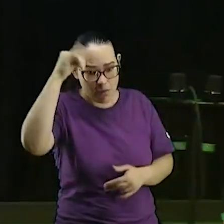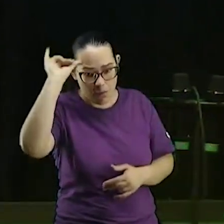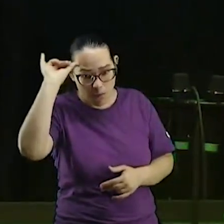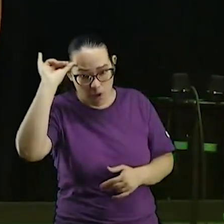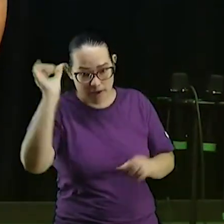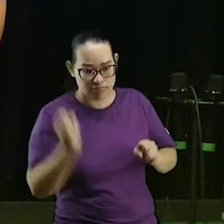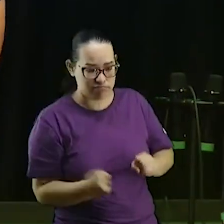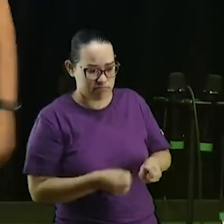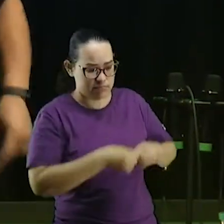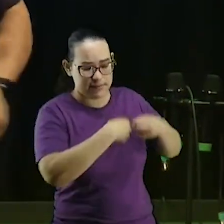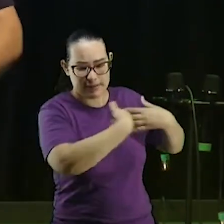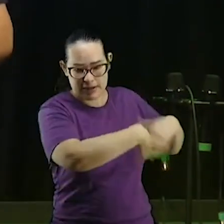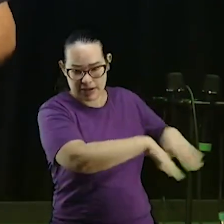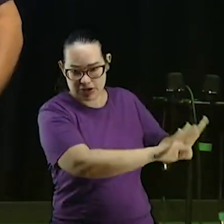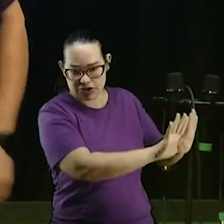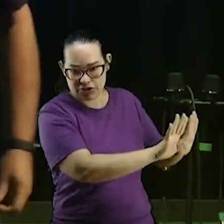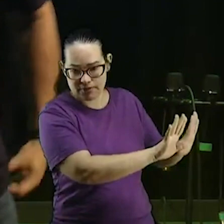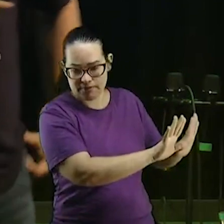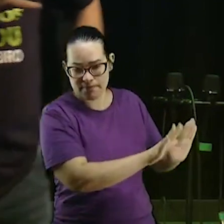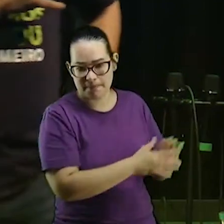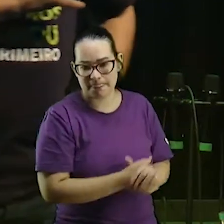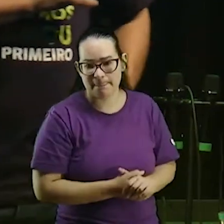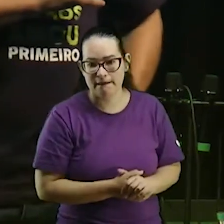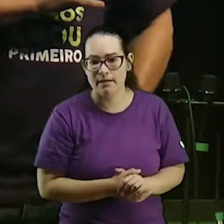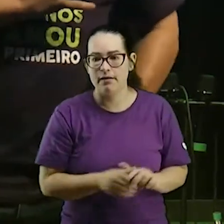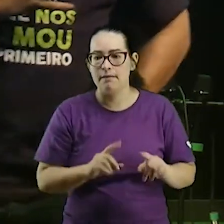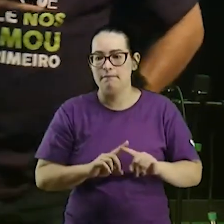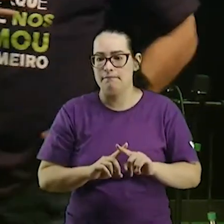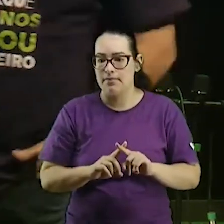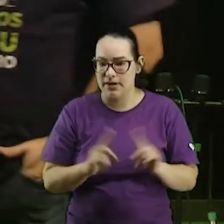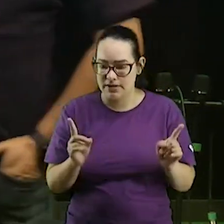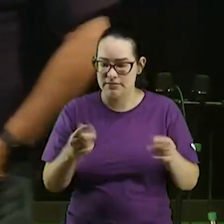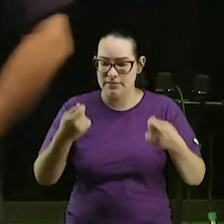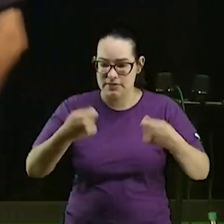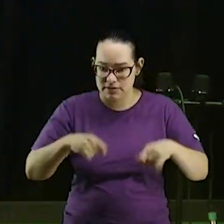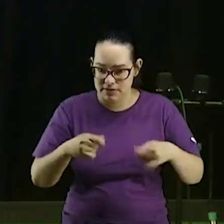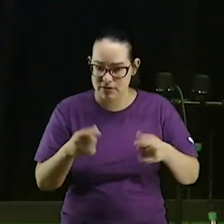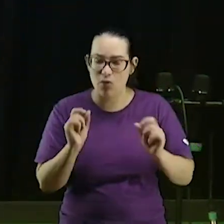sirva a Deus mas continue financiando as trevas